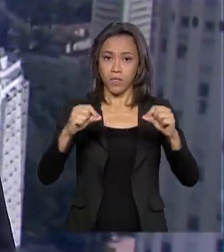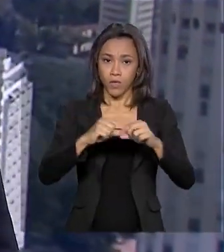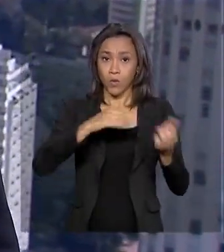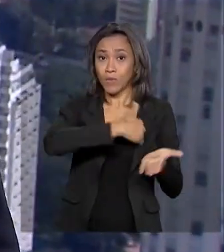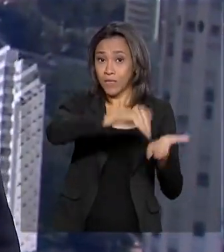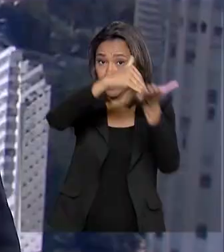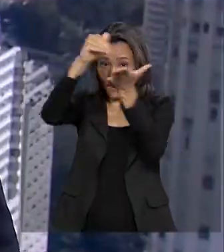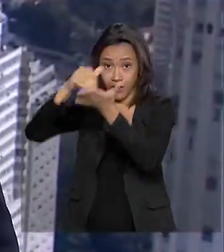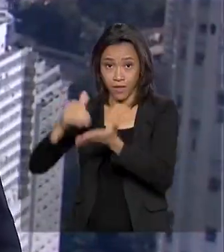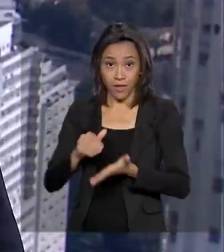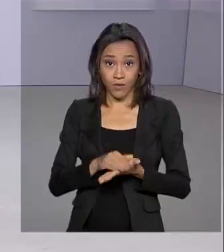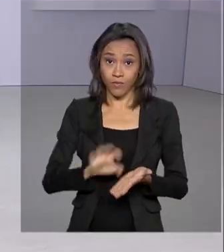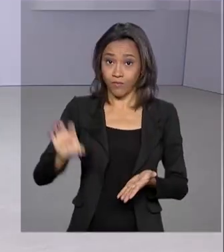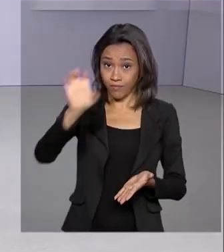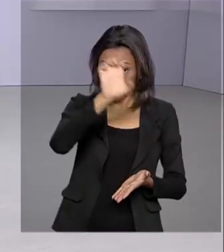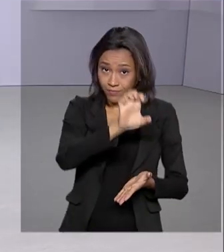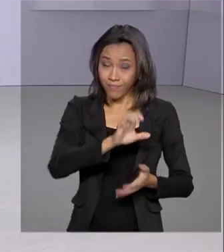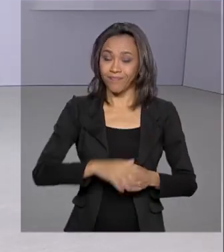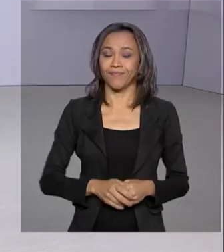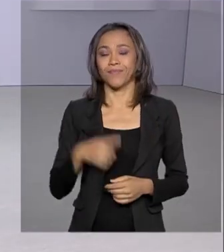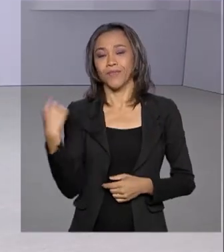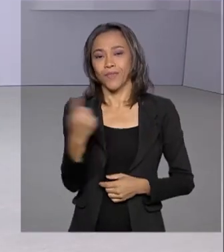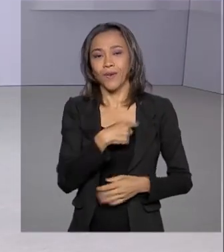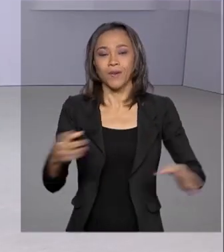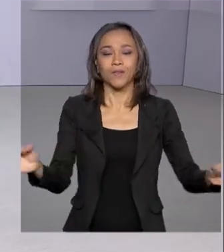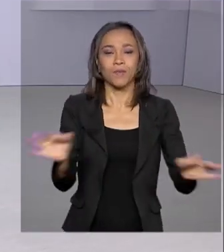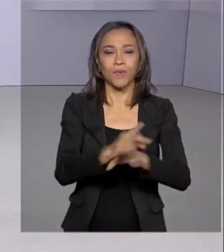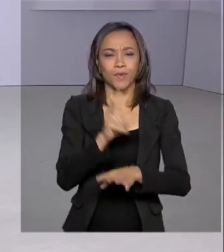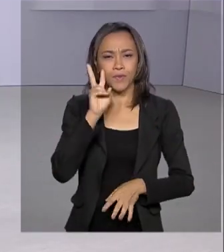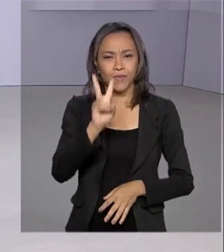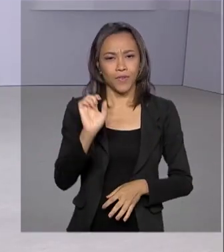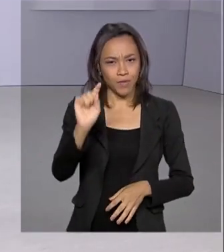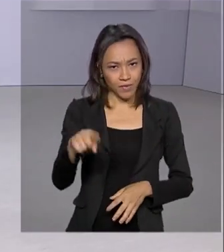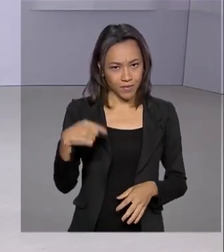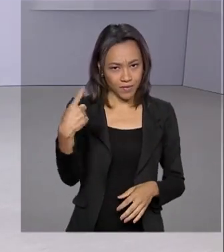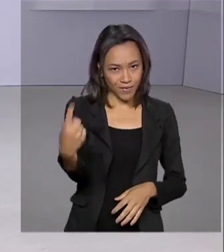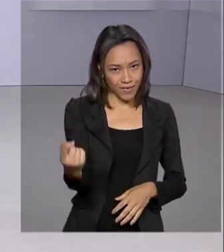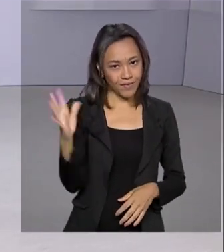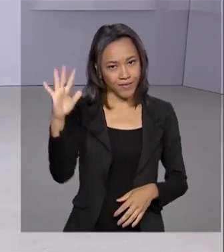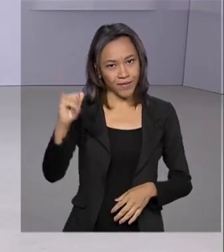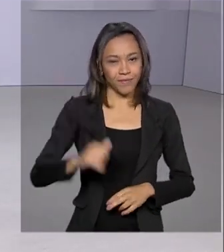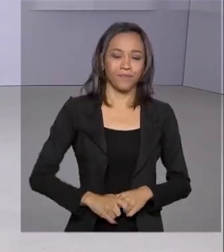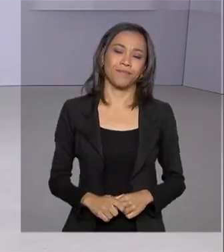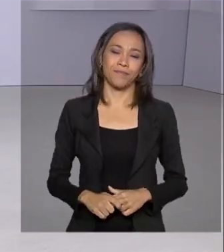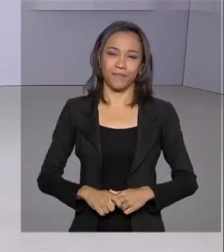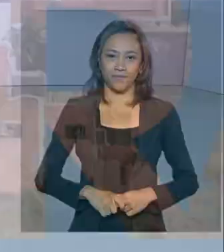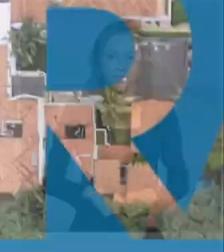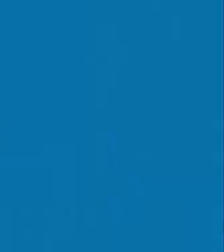saúde de todo o país. A gente fica por aqui, nos vemos na próxima edição. Até lá!